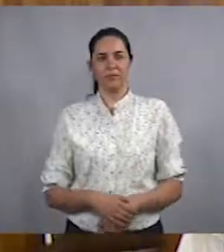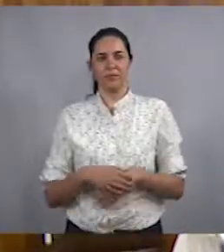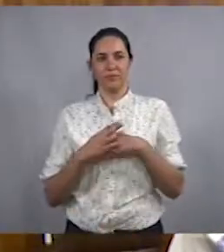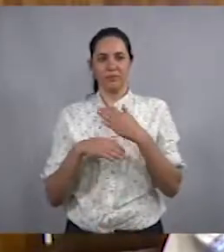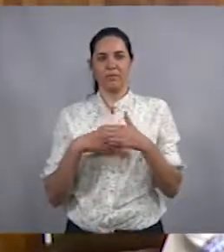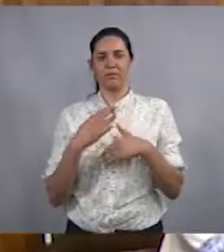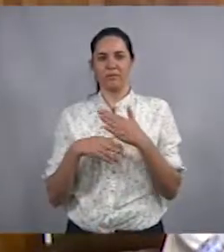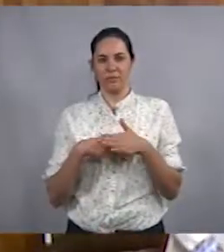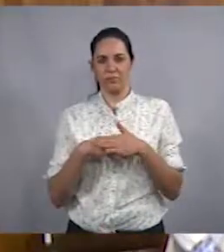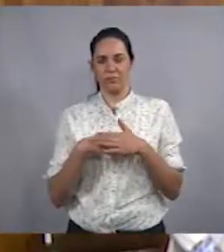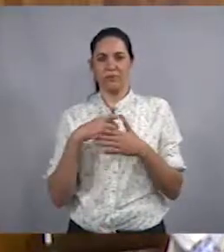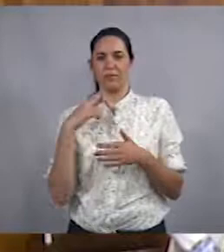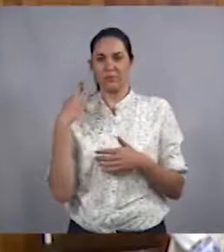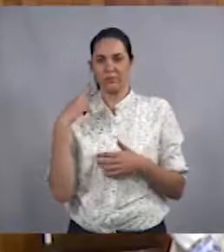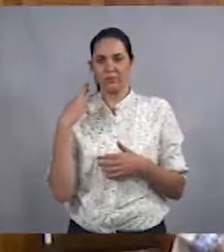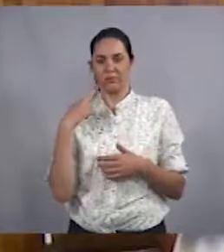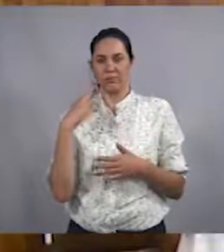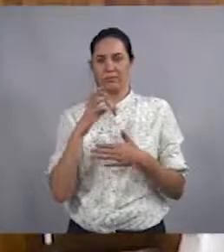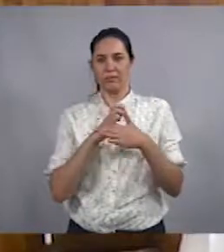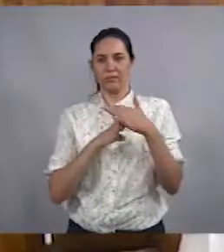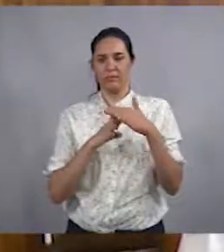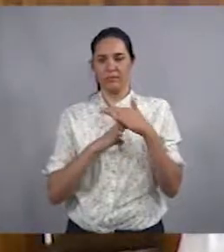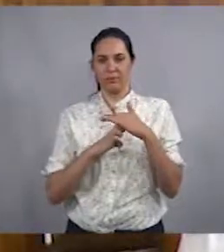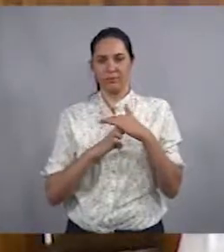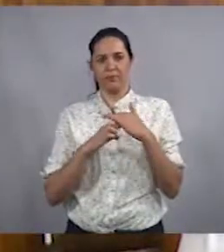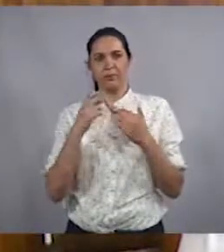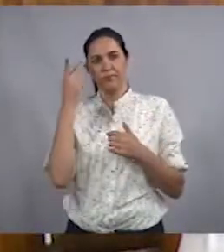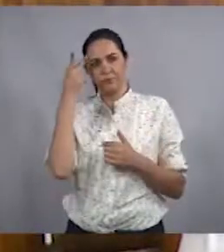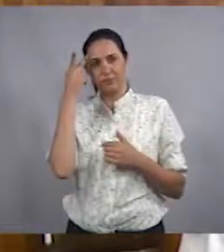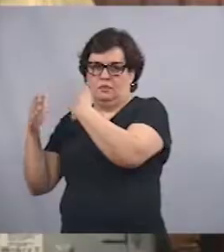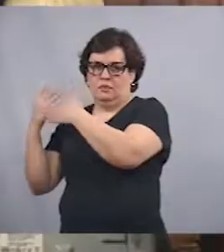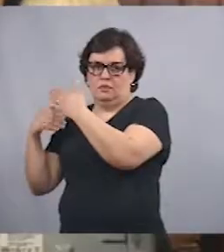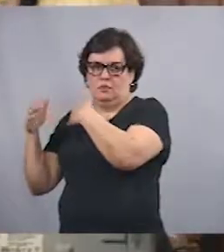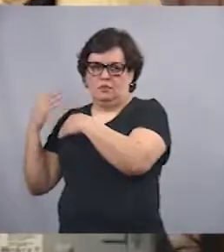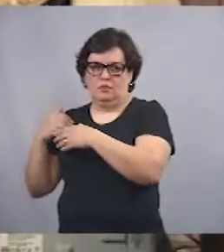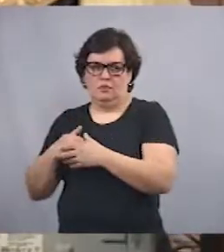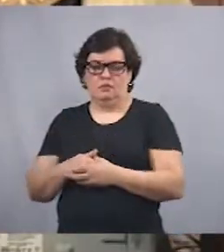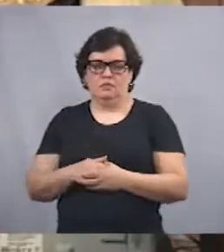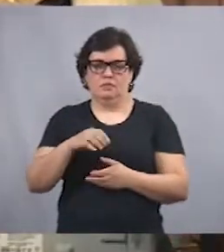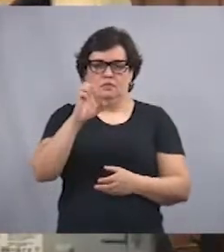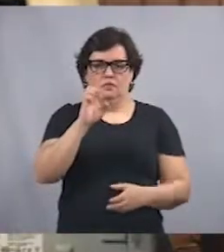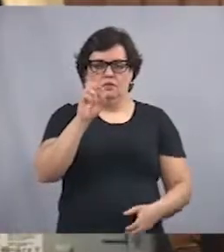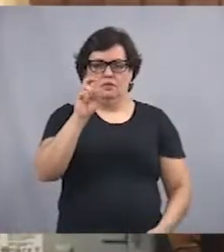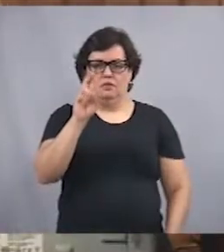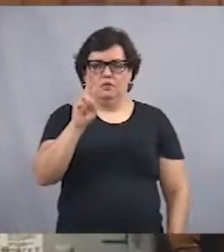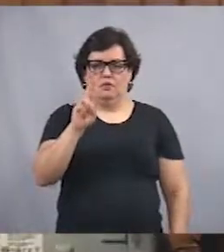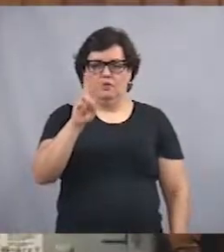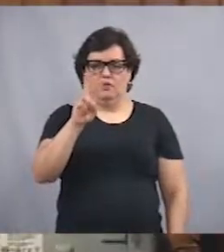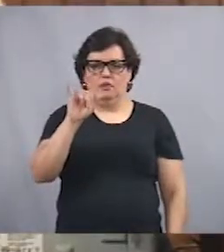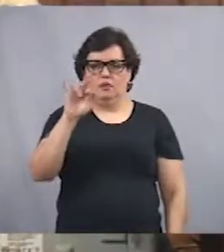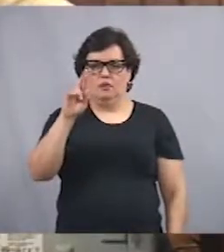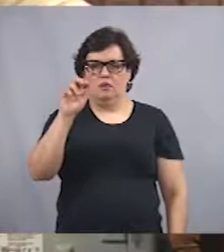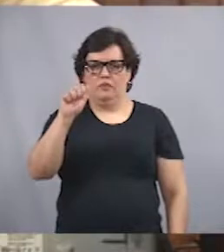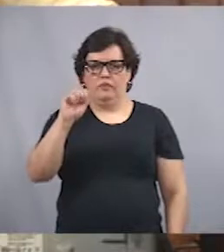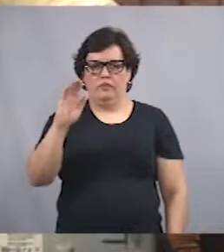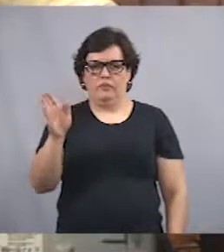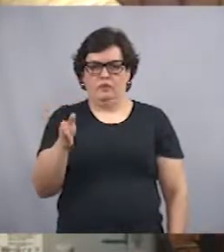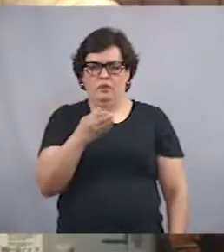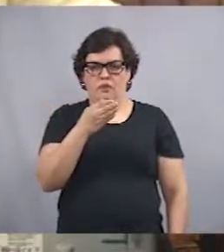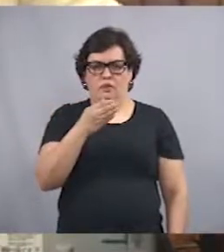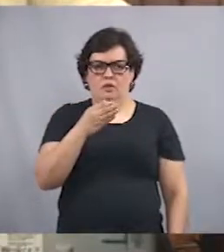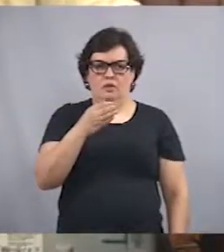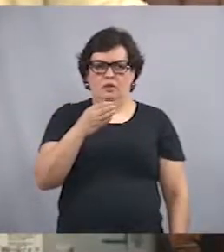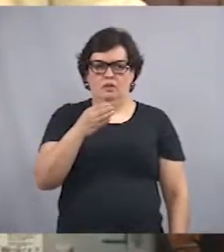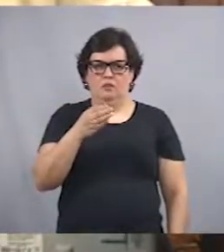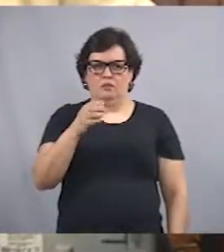professores, amigos, companheiros de trabalho e familiares. Eu viro a Maranhão, primeiro ano de grupo, dona